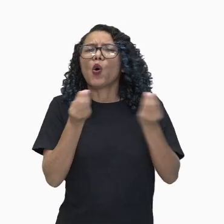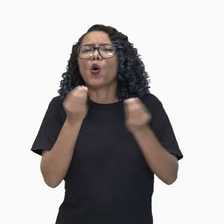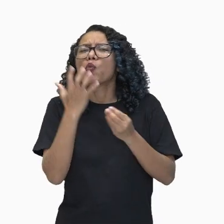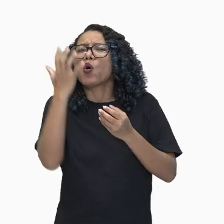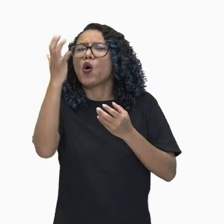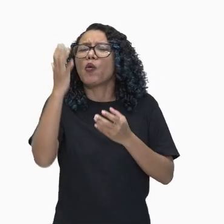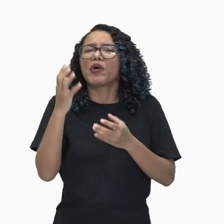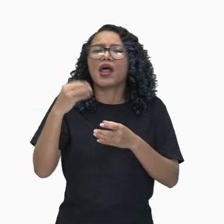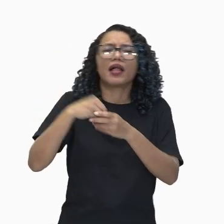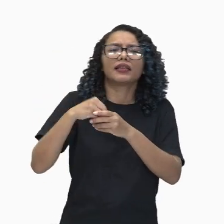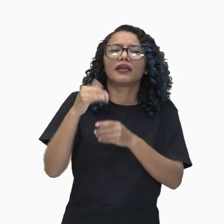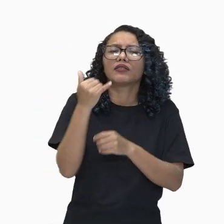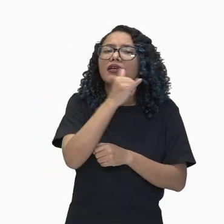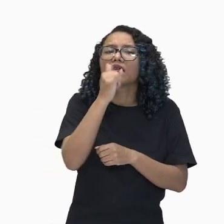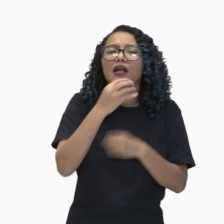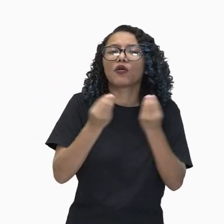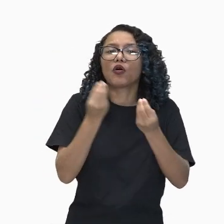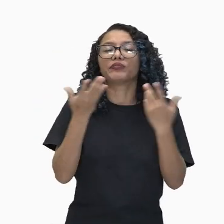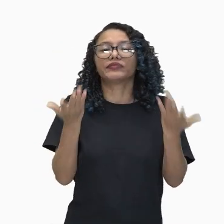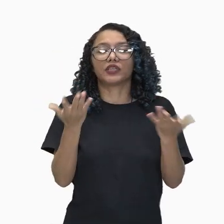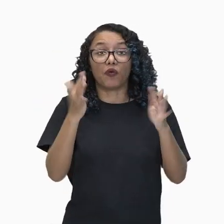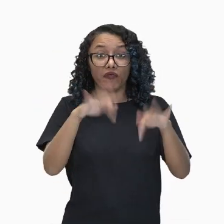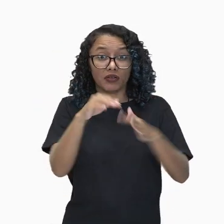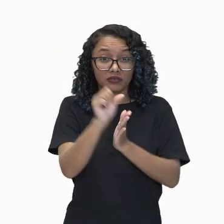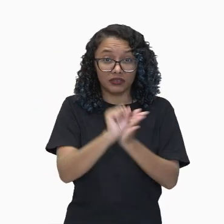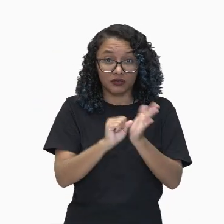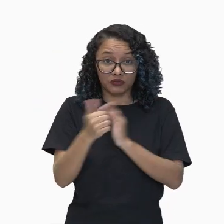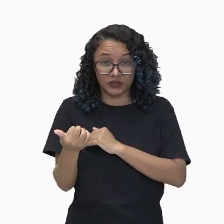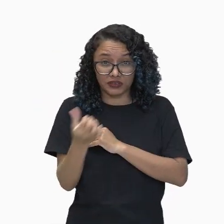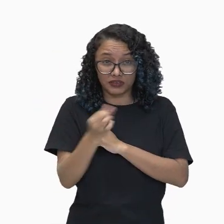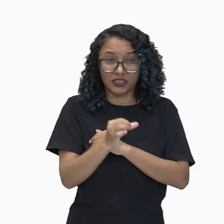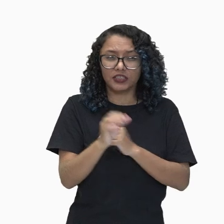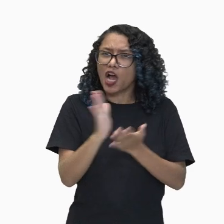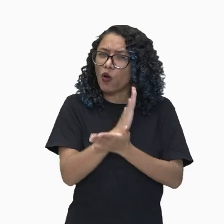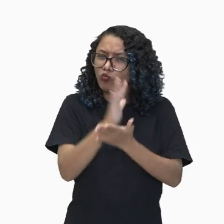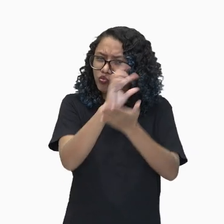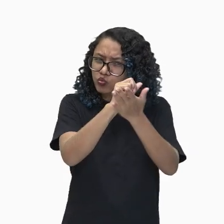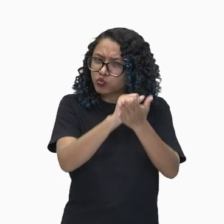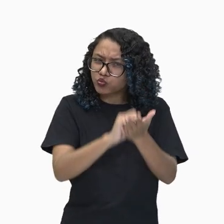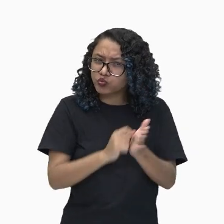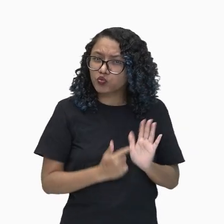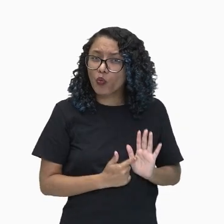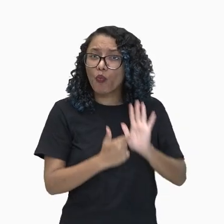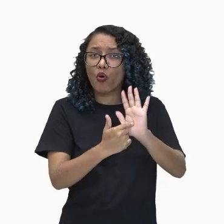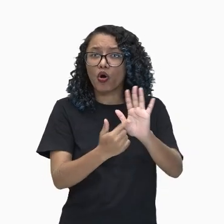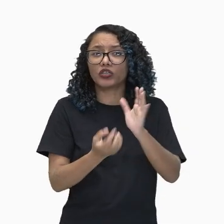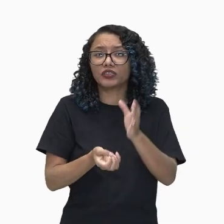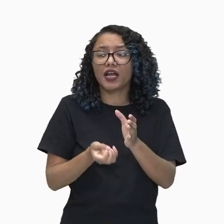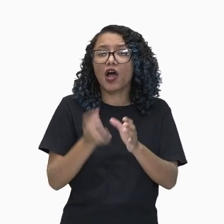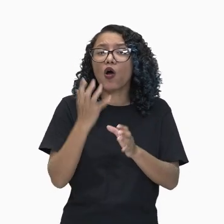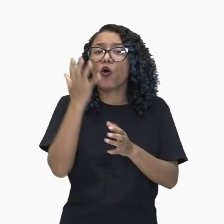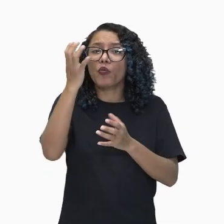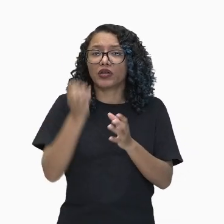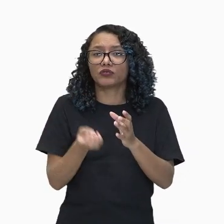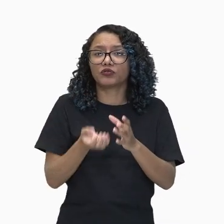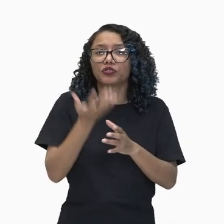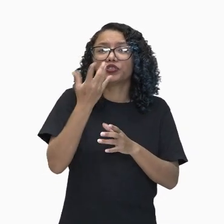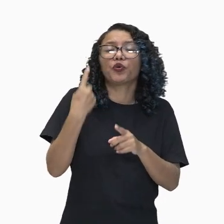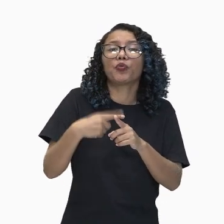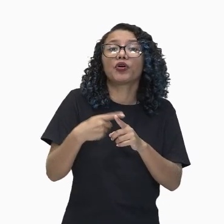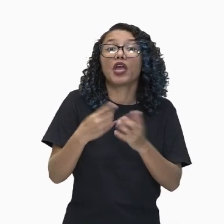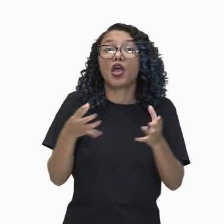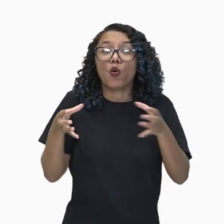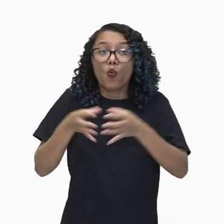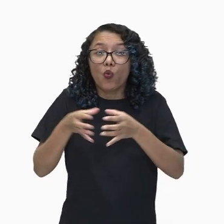na Itália, no fim do século XVI, registros contam que a ópera surgiu através de um grupo de intelectuais